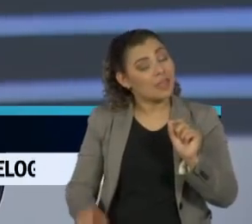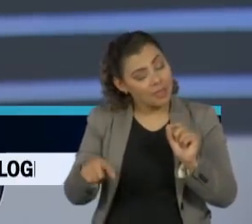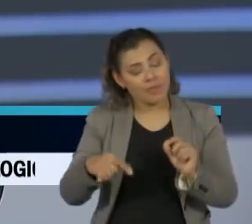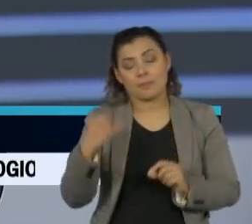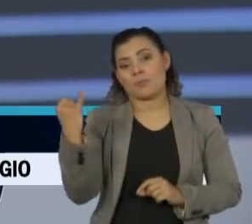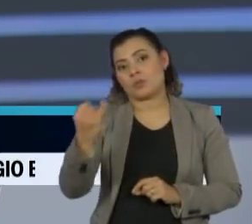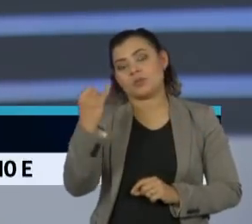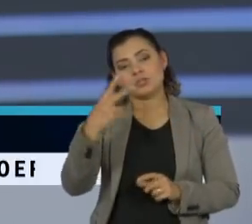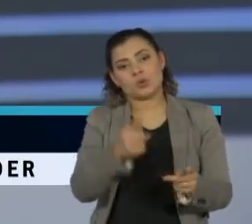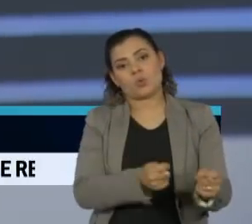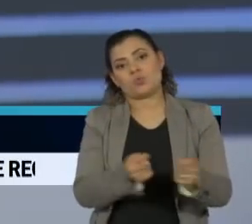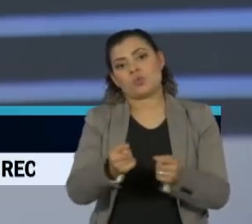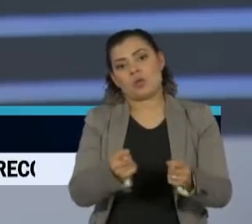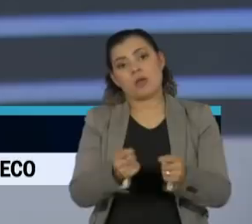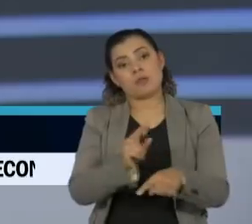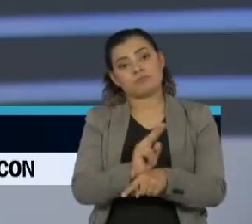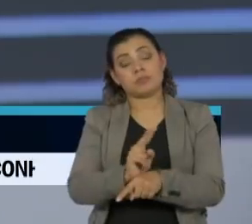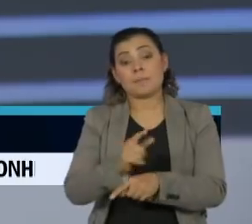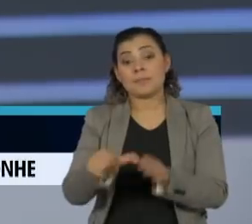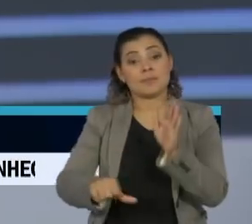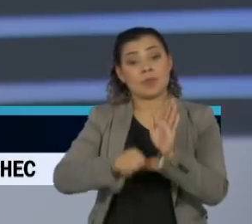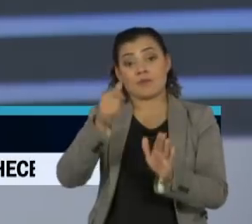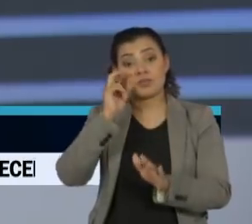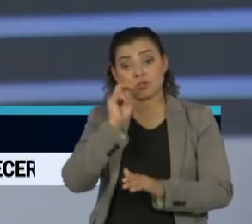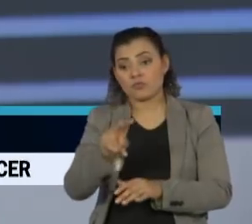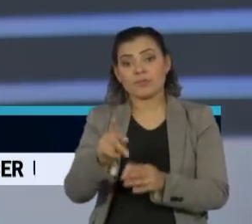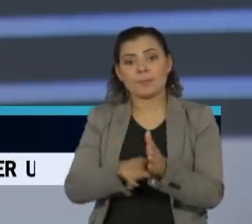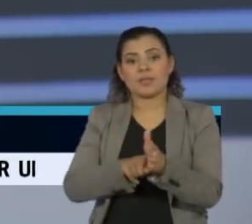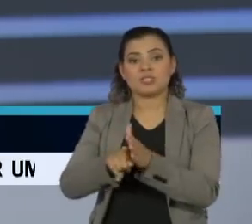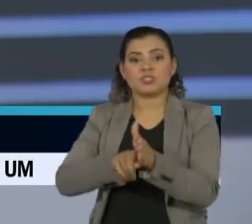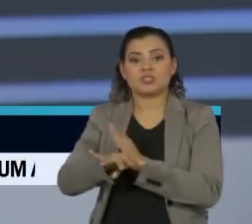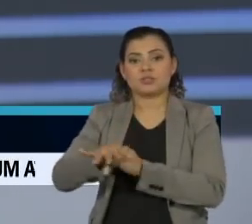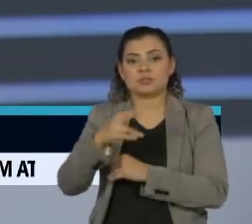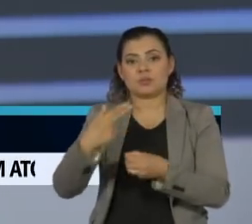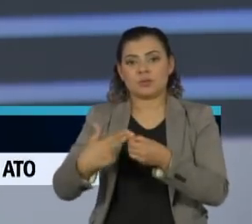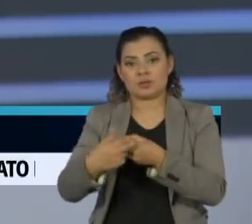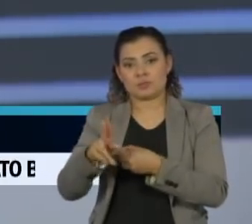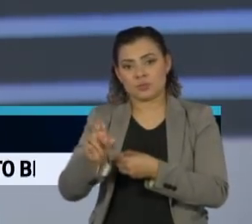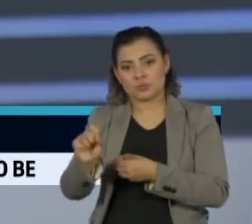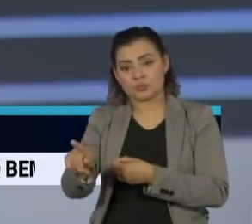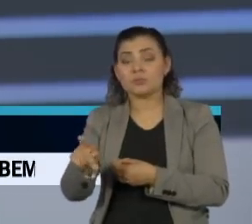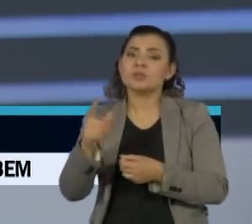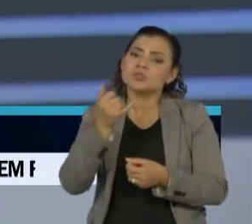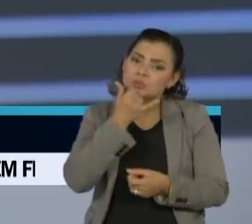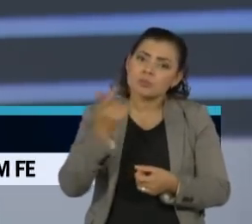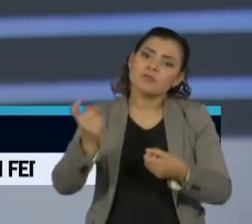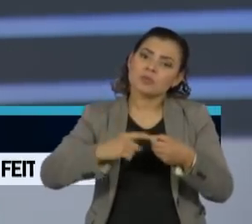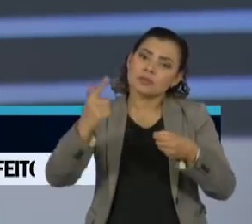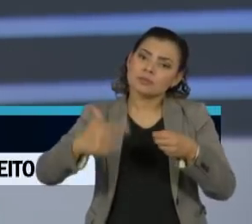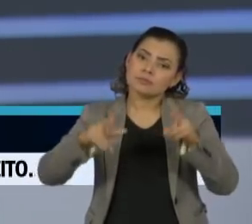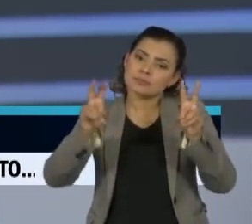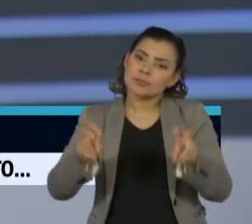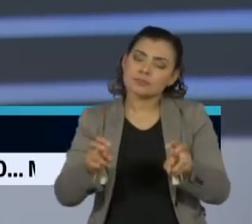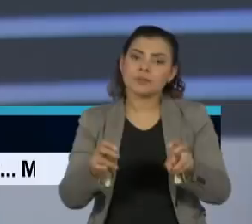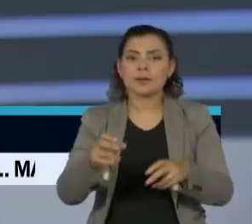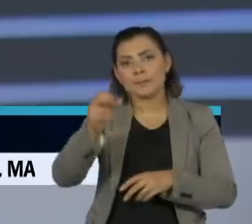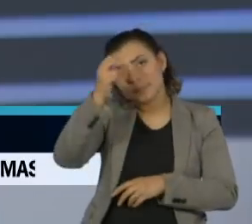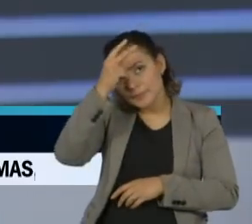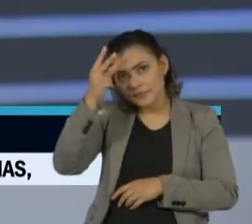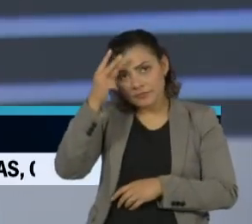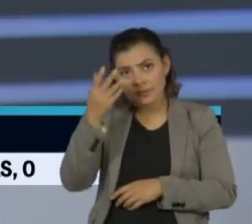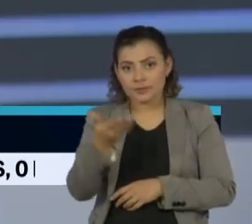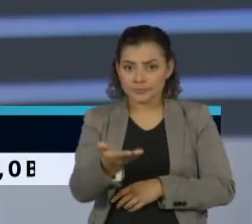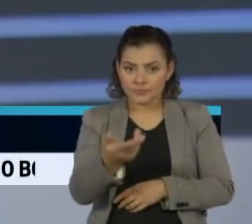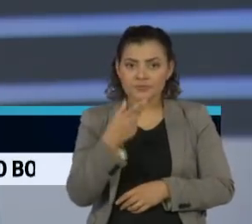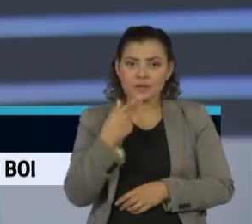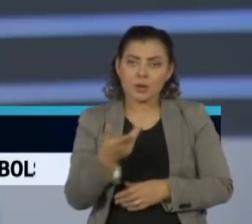primeira vez que eu vi discutir pesquisa, porque, desculpe eu voltar àquela história, o prefeito, com aquele que disse que